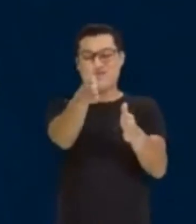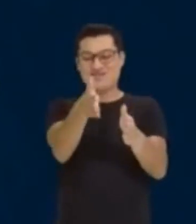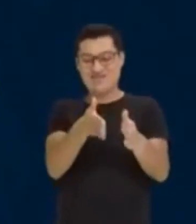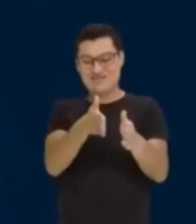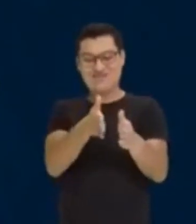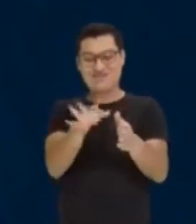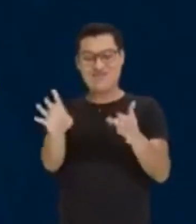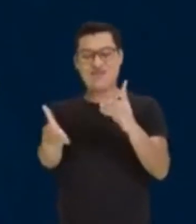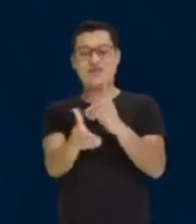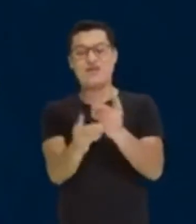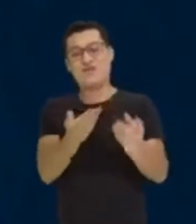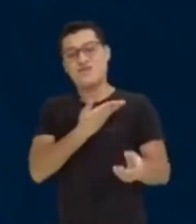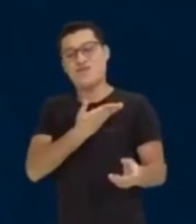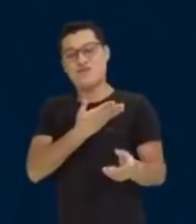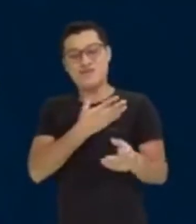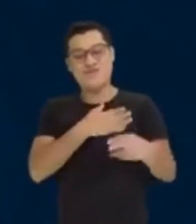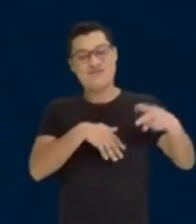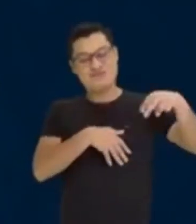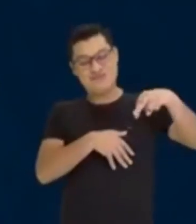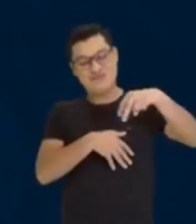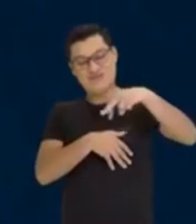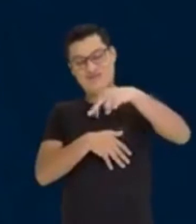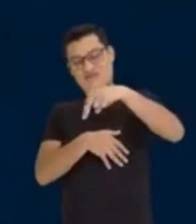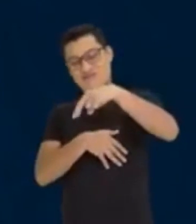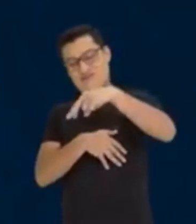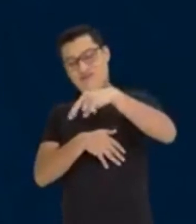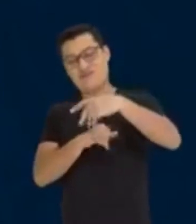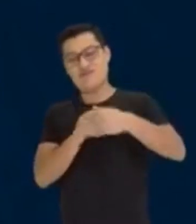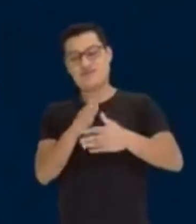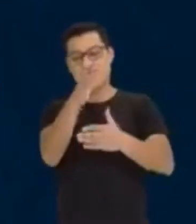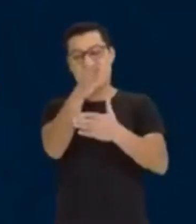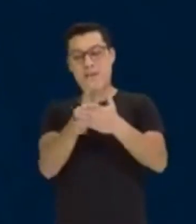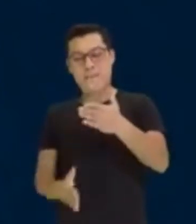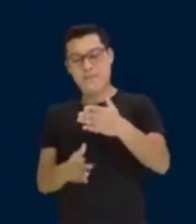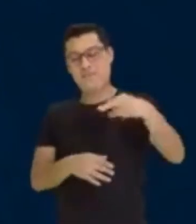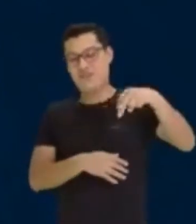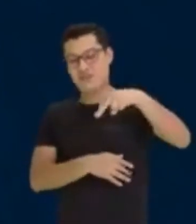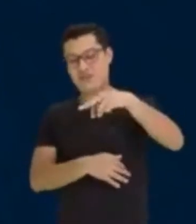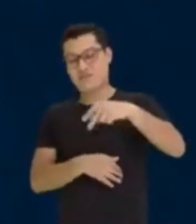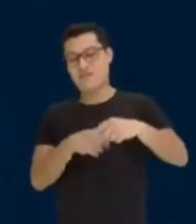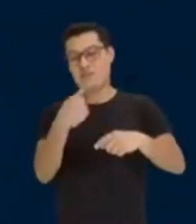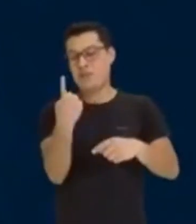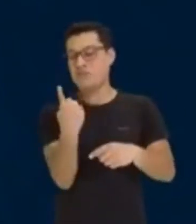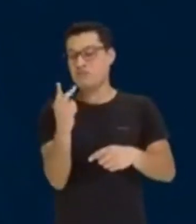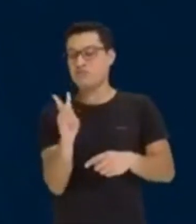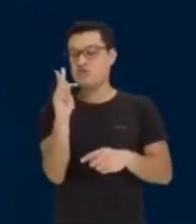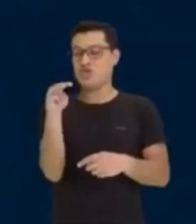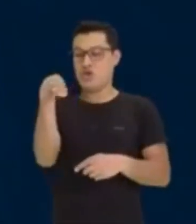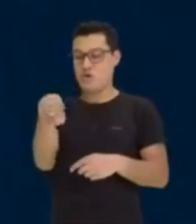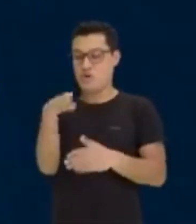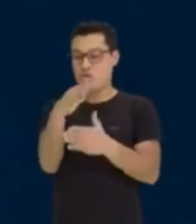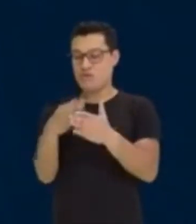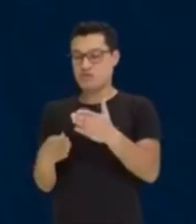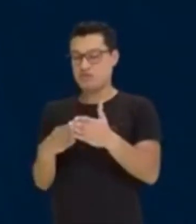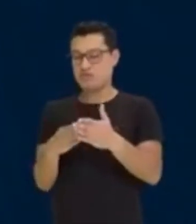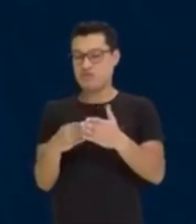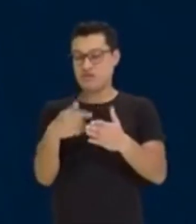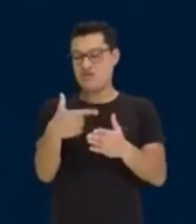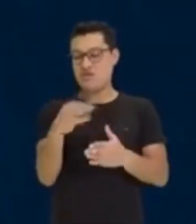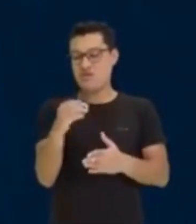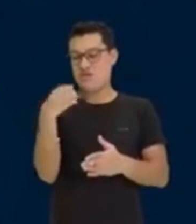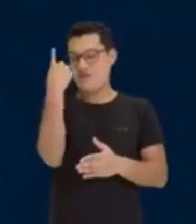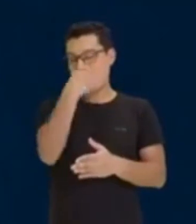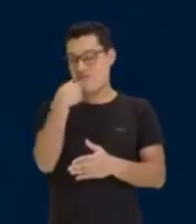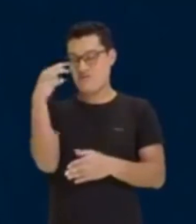Quando eu falo no meio do caminho, então foi que ele percorreu metade do caminho, 1,5 em 20 minutos, sem